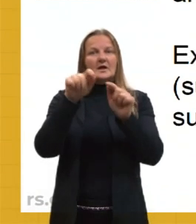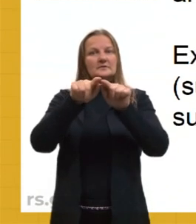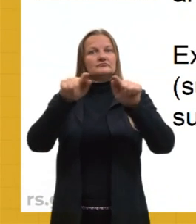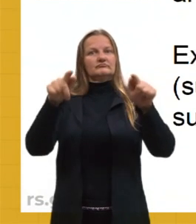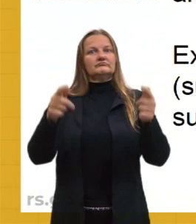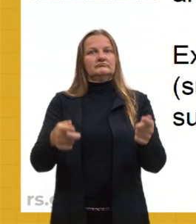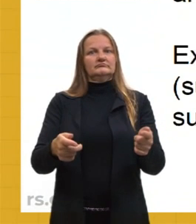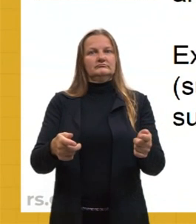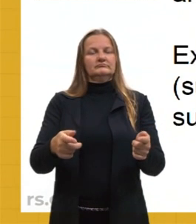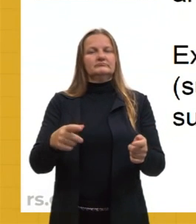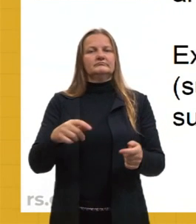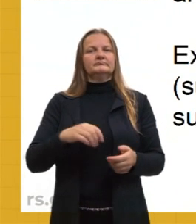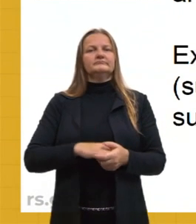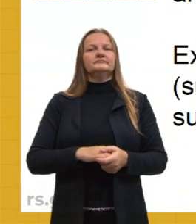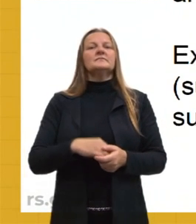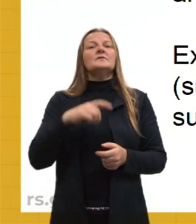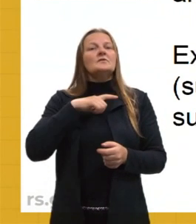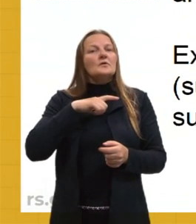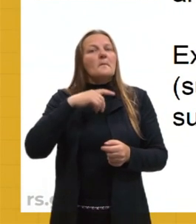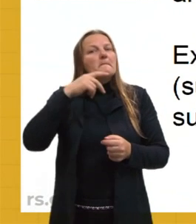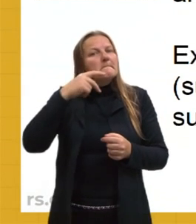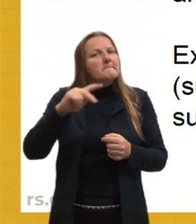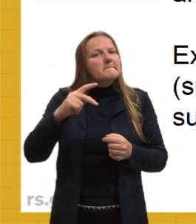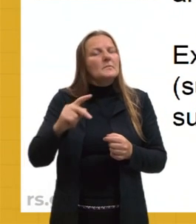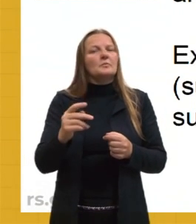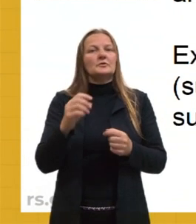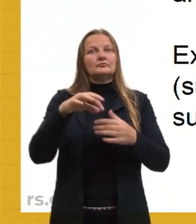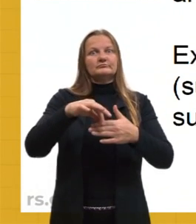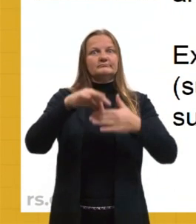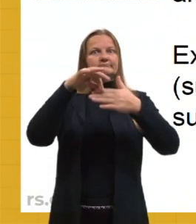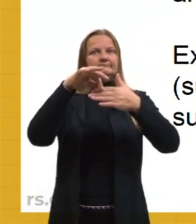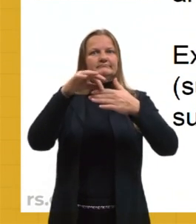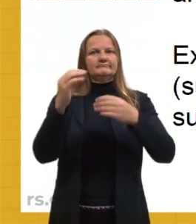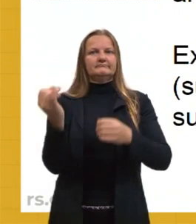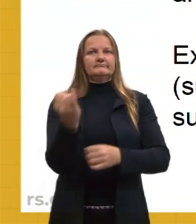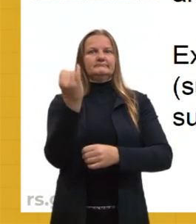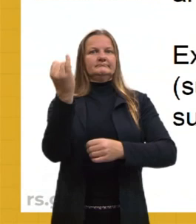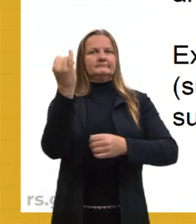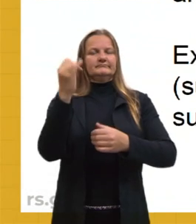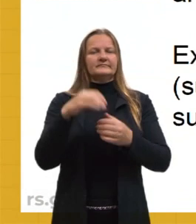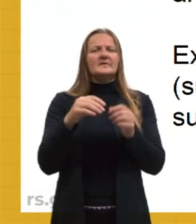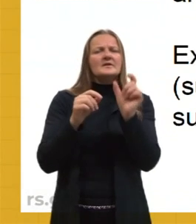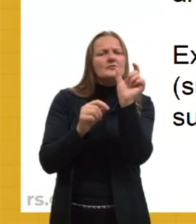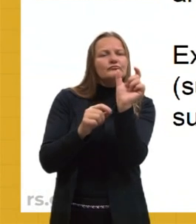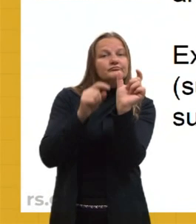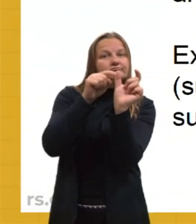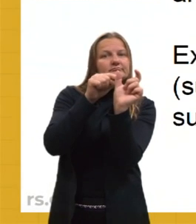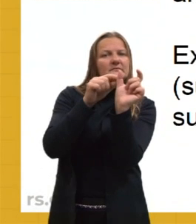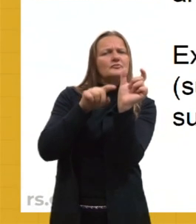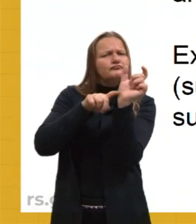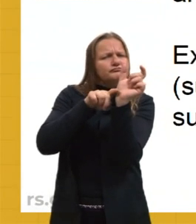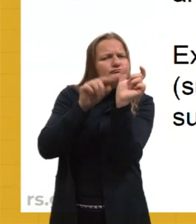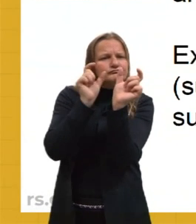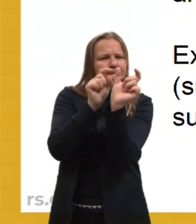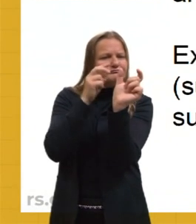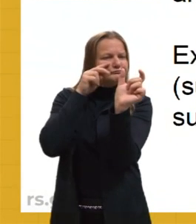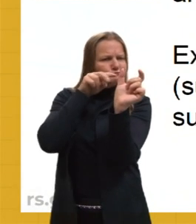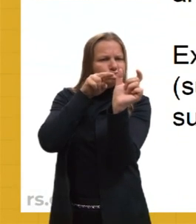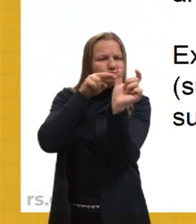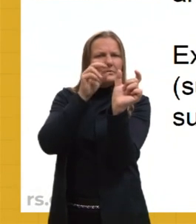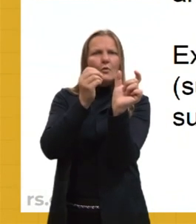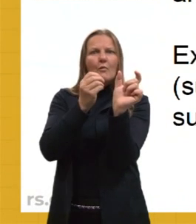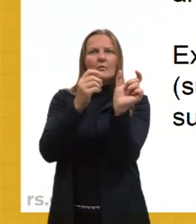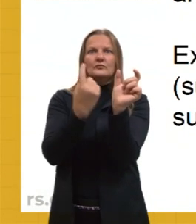gramaticais e é elas que a gente coloca em evidência. Portanto, cada palavra será analisada como se fosse uma